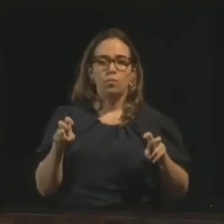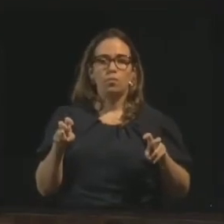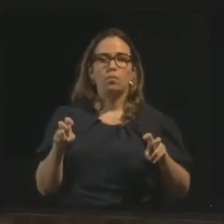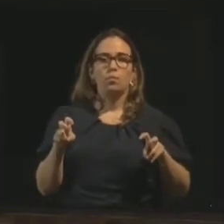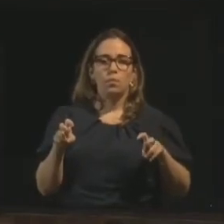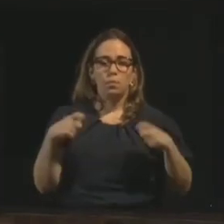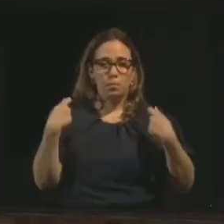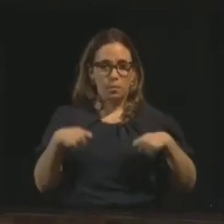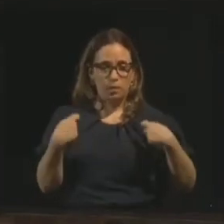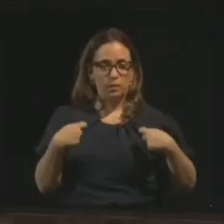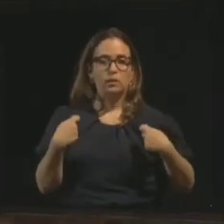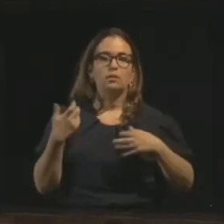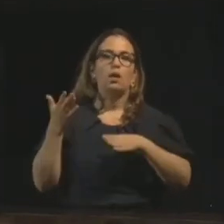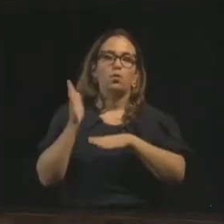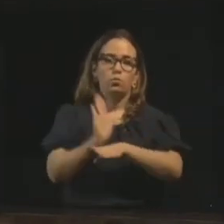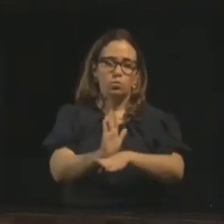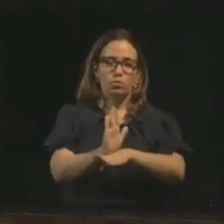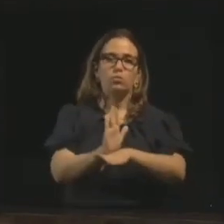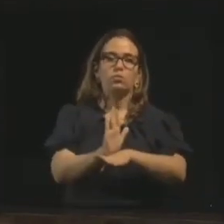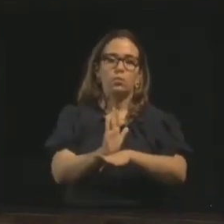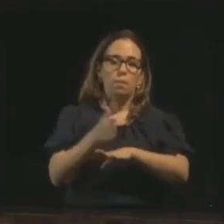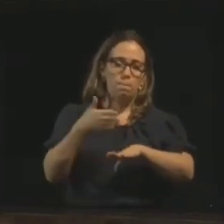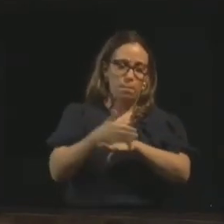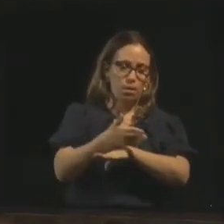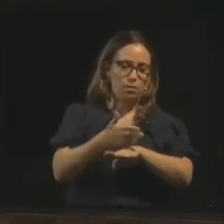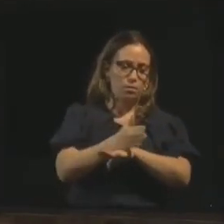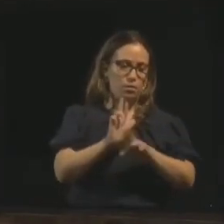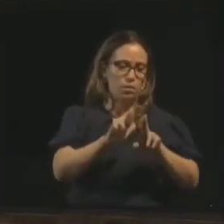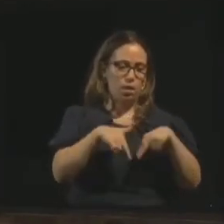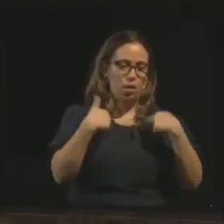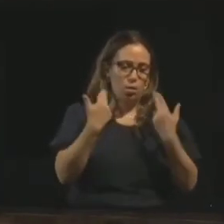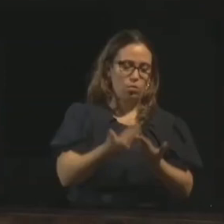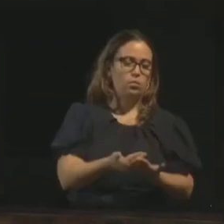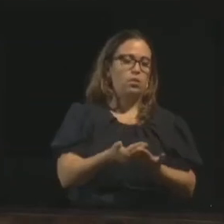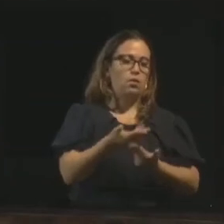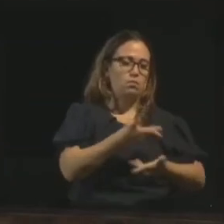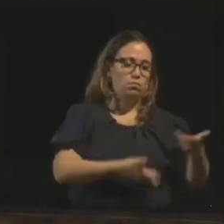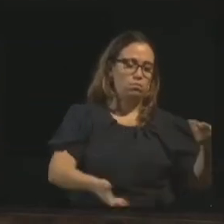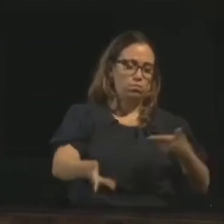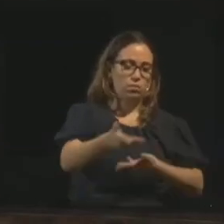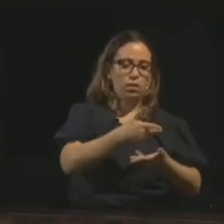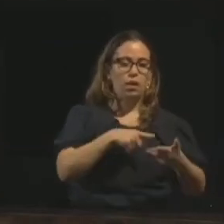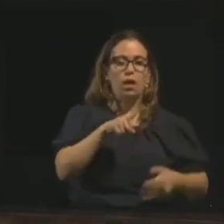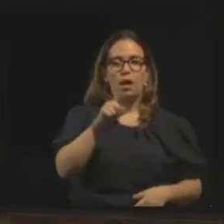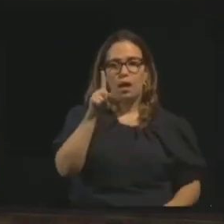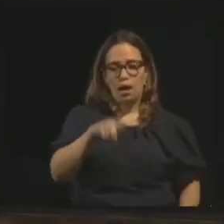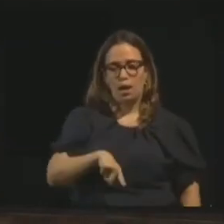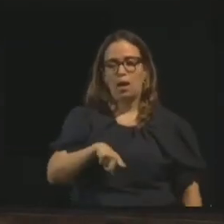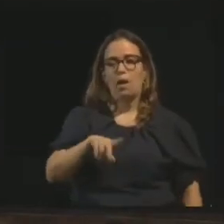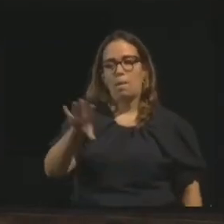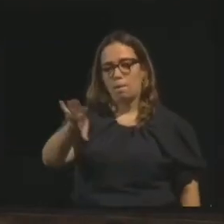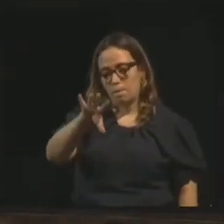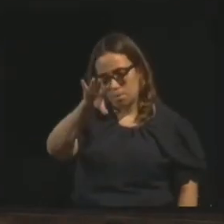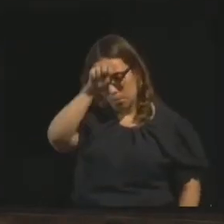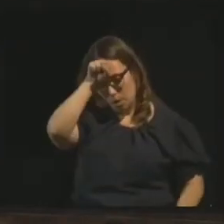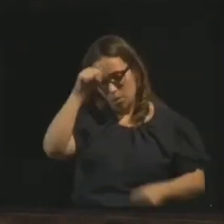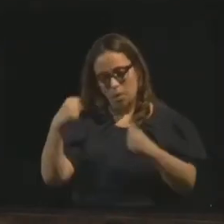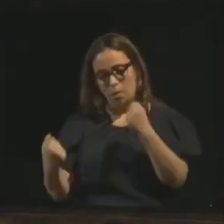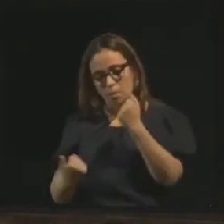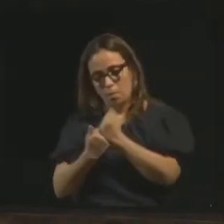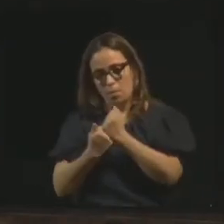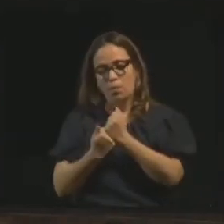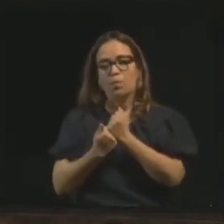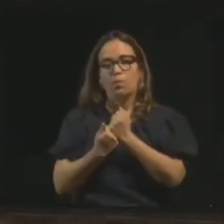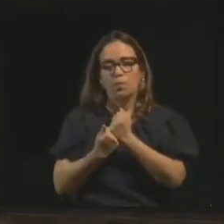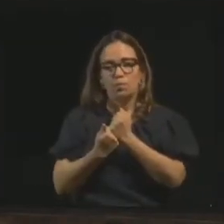colaborar e deve participar da reunião mediúnica como os chamados médiums de apoio, porque qual é a